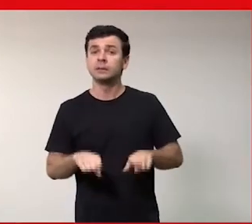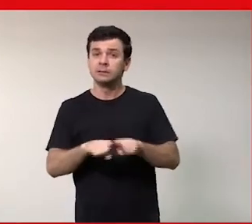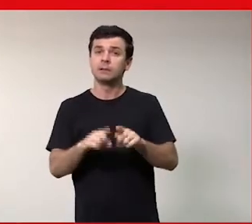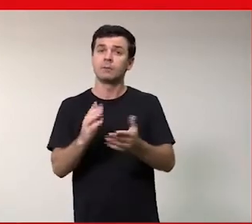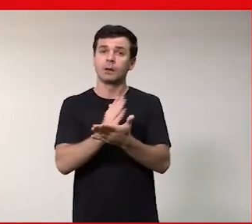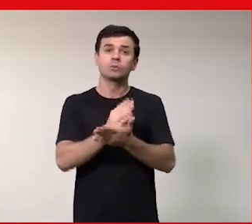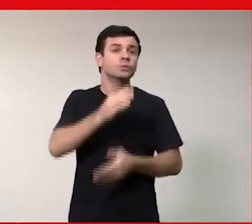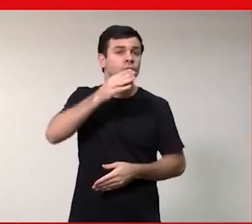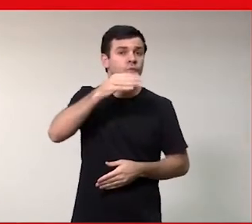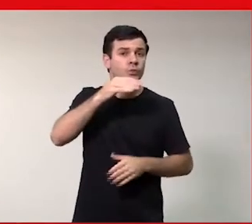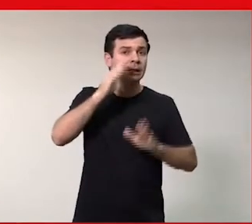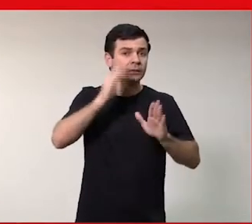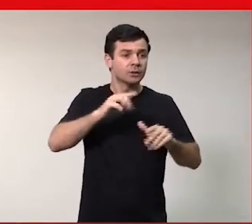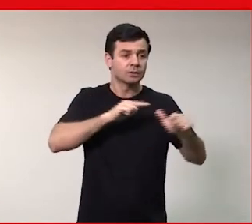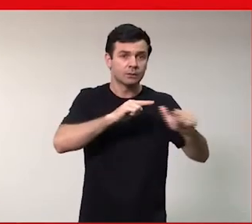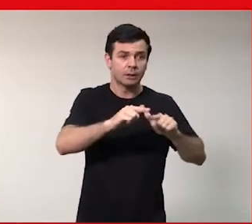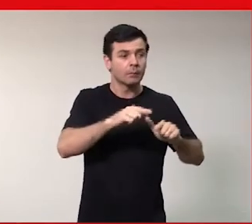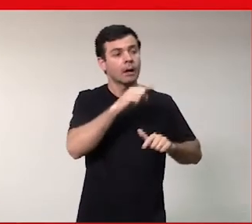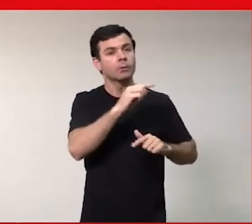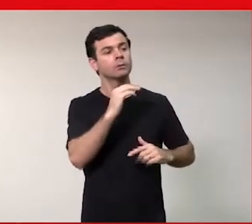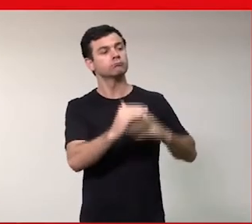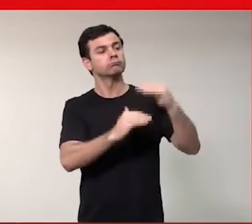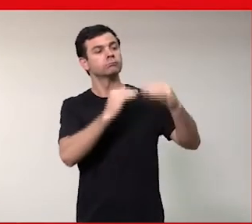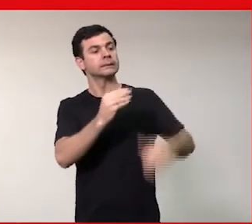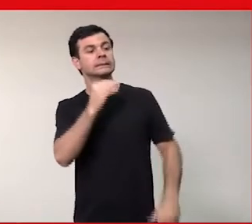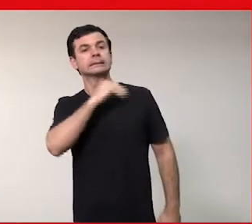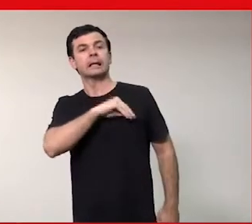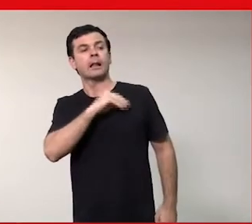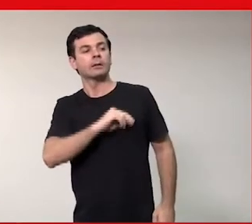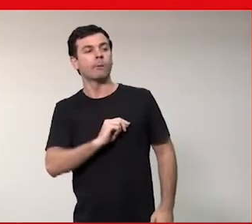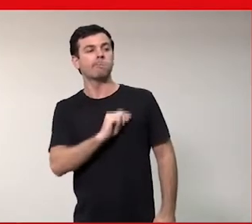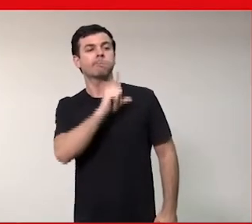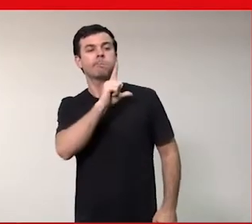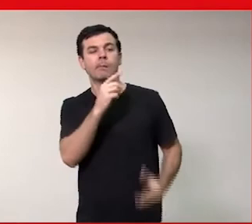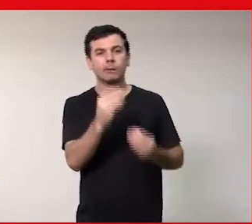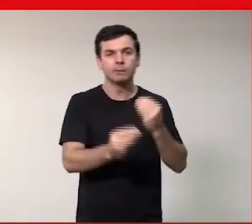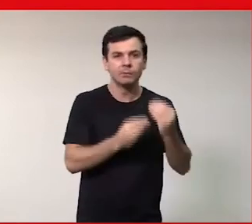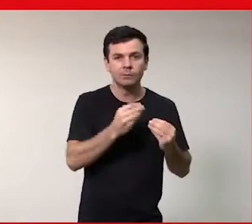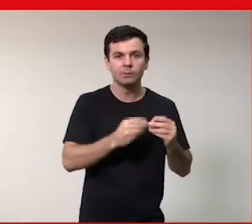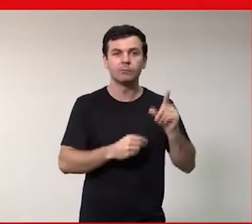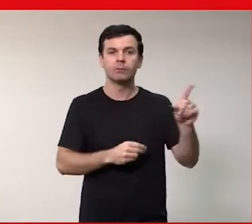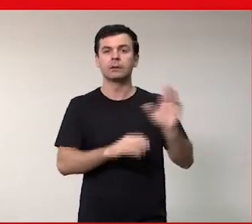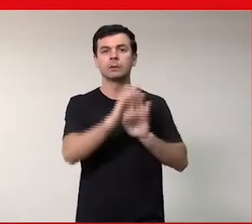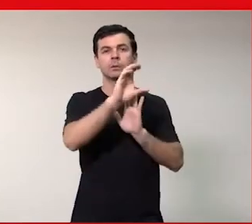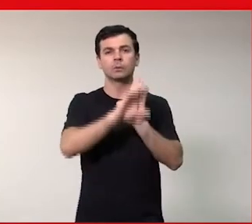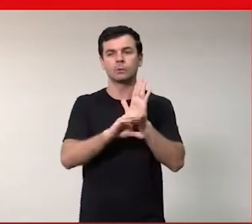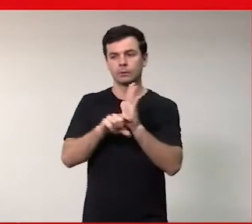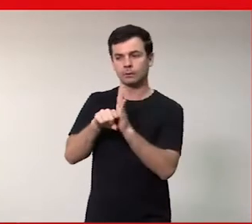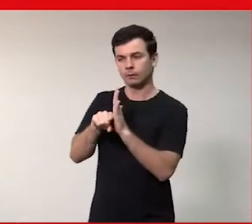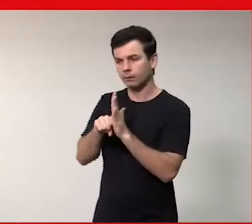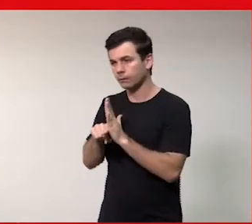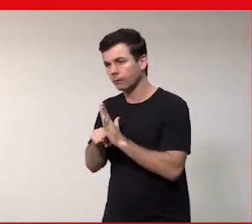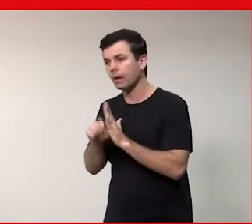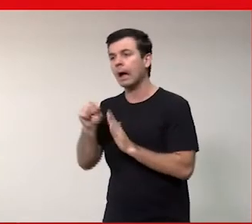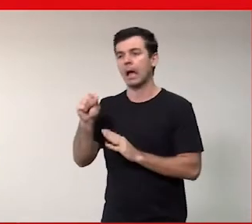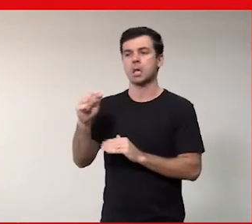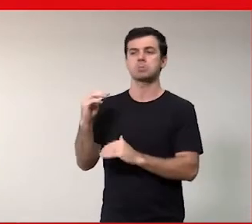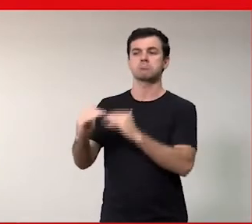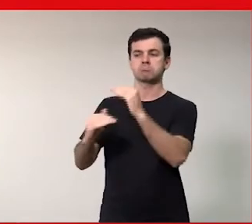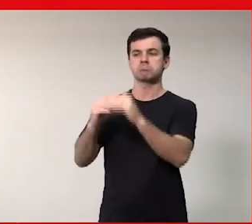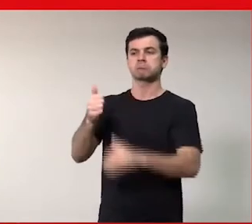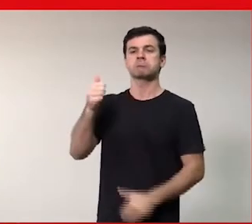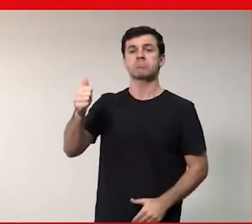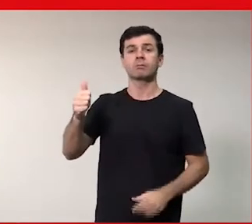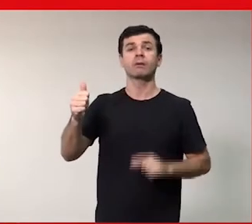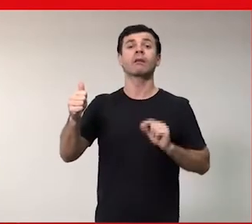acontece porque vão passar lá e a pessoa que está fazendo análise lá dos currículos ela vai promover aquela pessoa